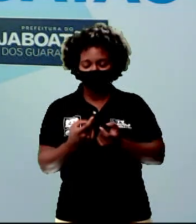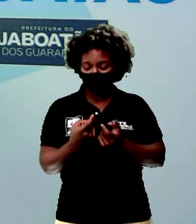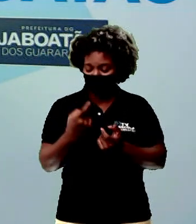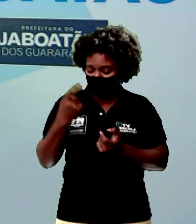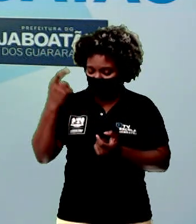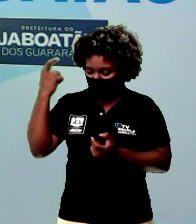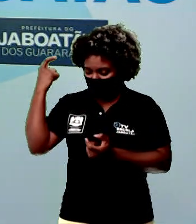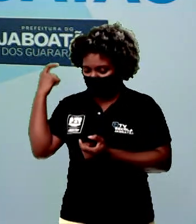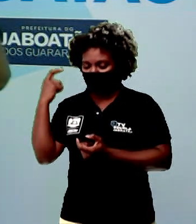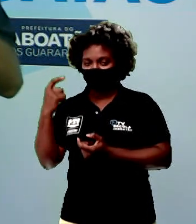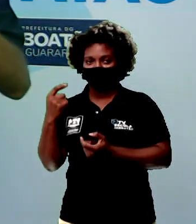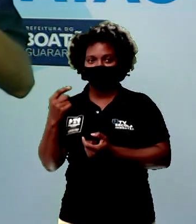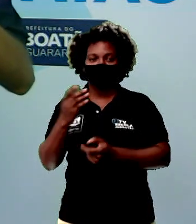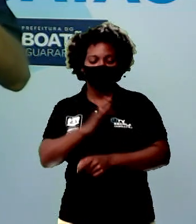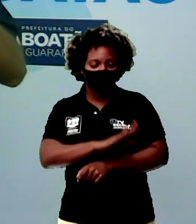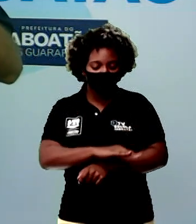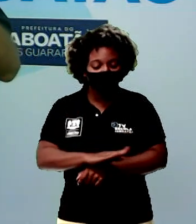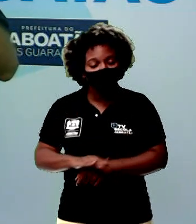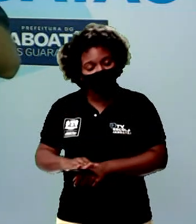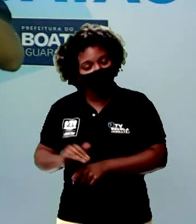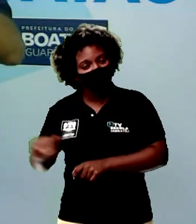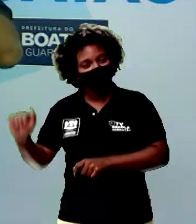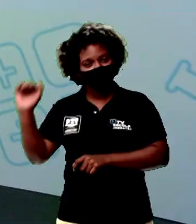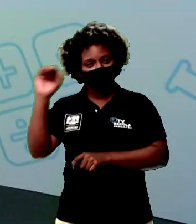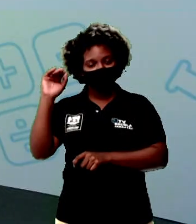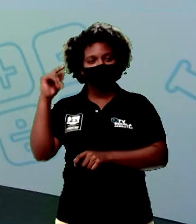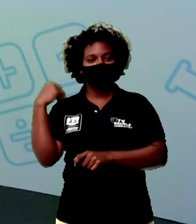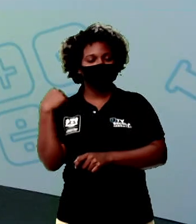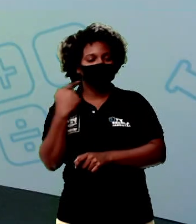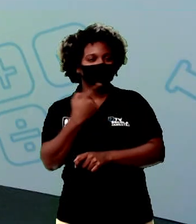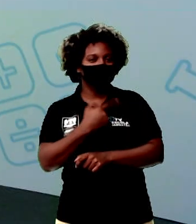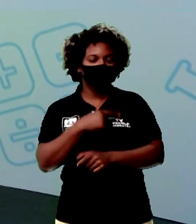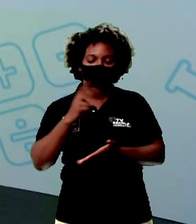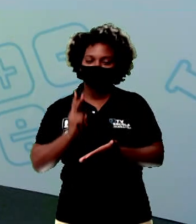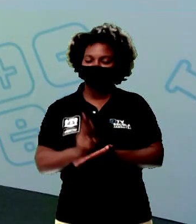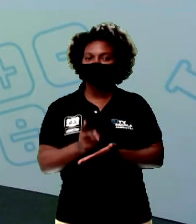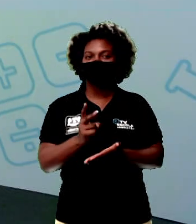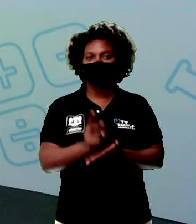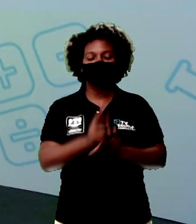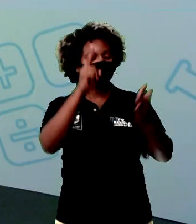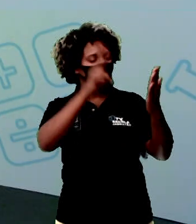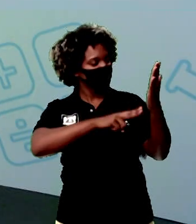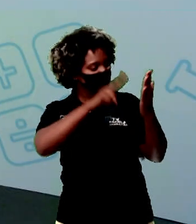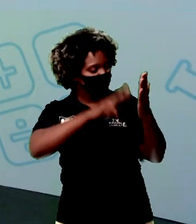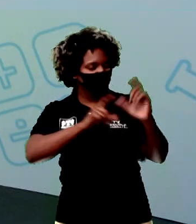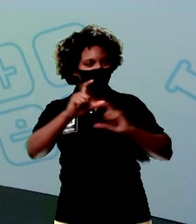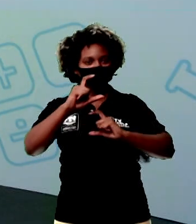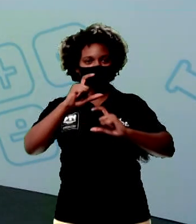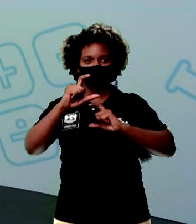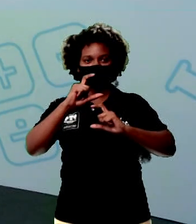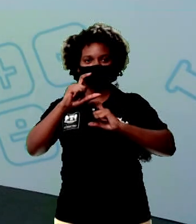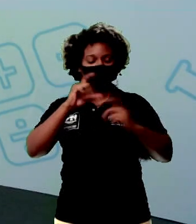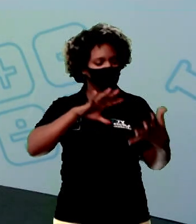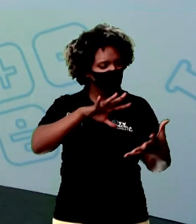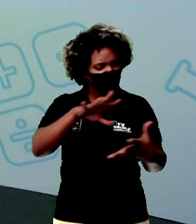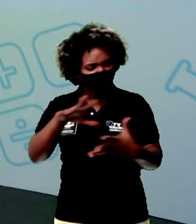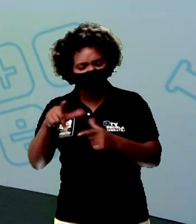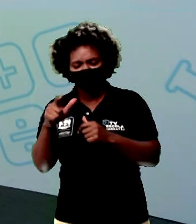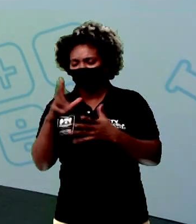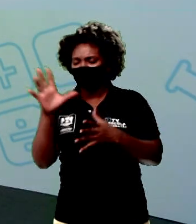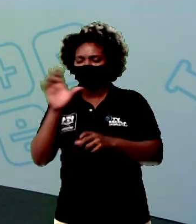criança e adolescente, a gente sempre lia história em quadrinhos. Todo mundo adorava história em quadrinhos.